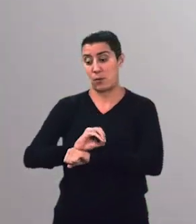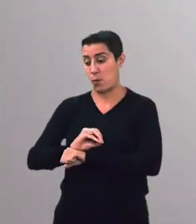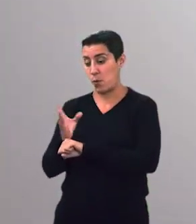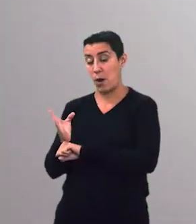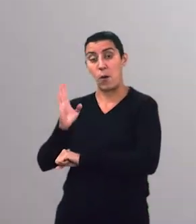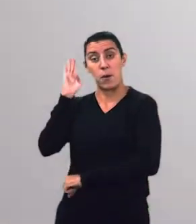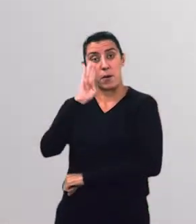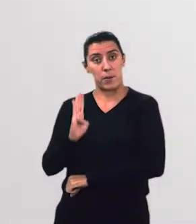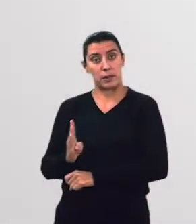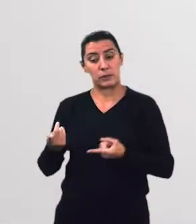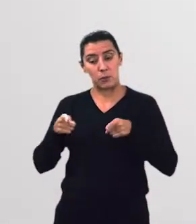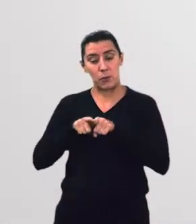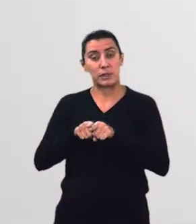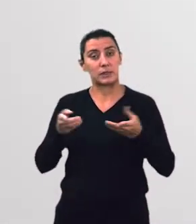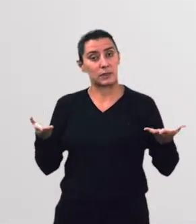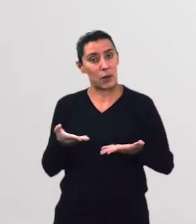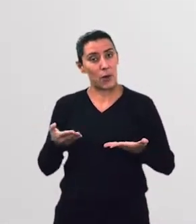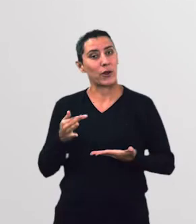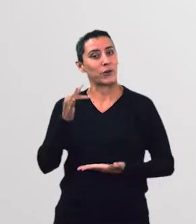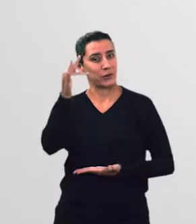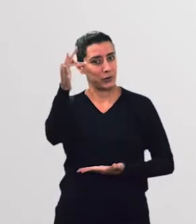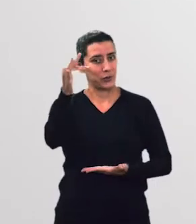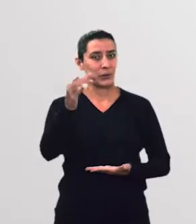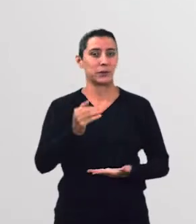Parceiros no presente, parceiros no futuro.